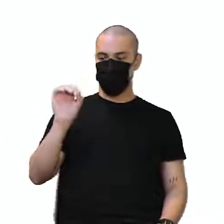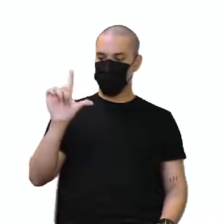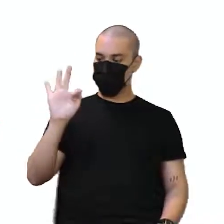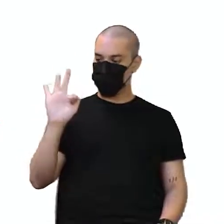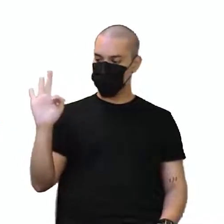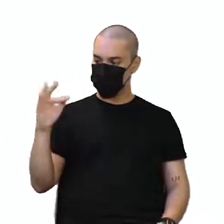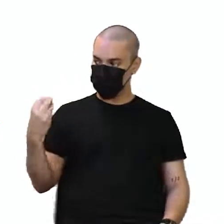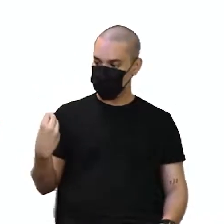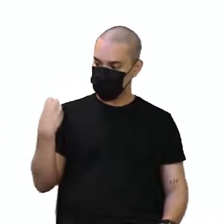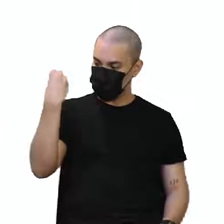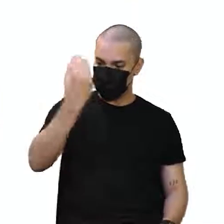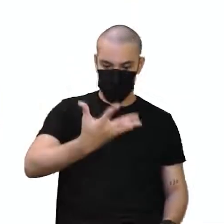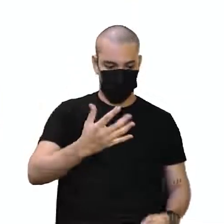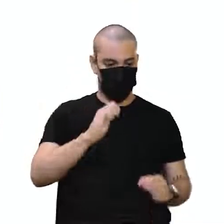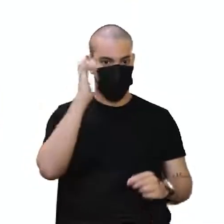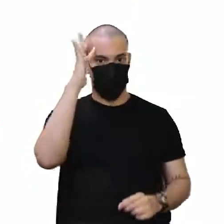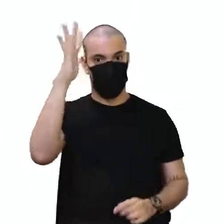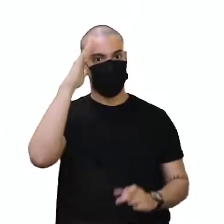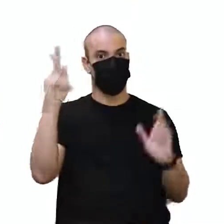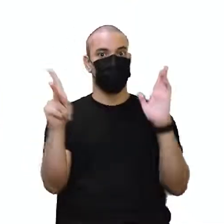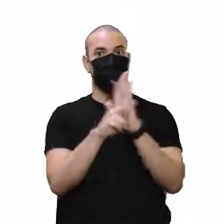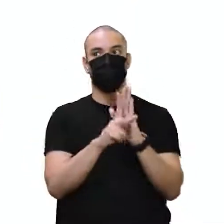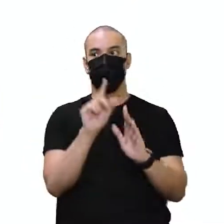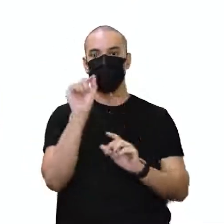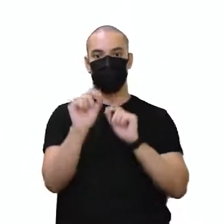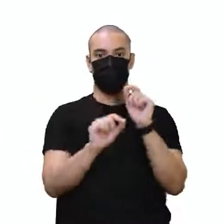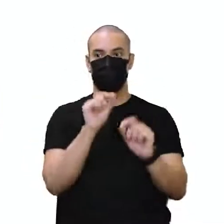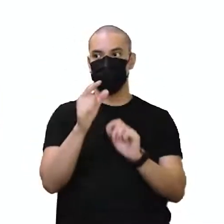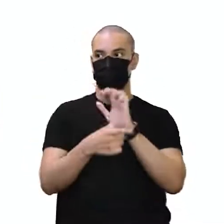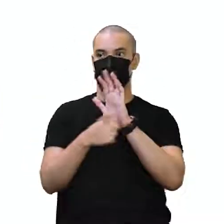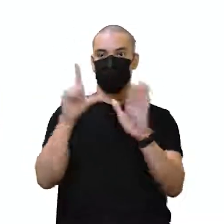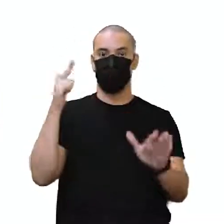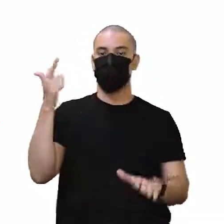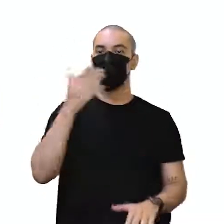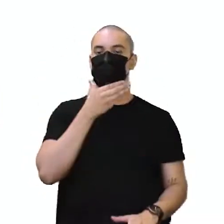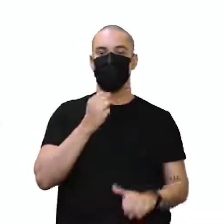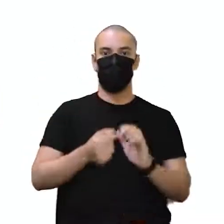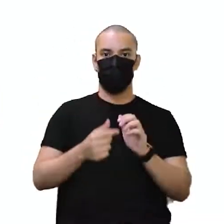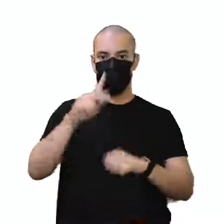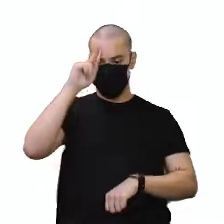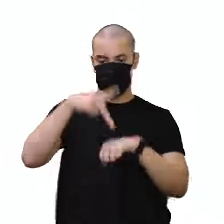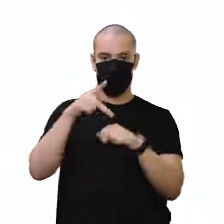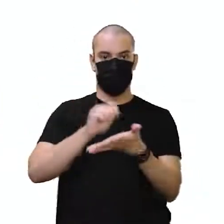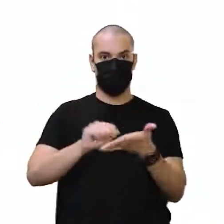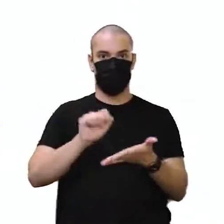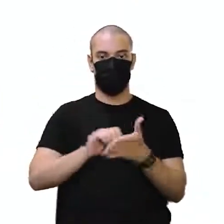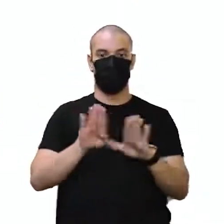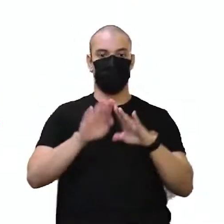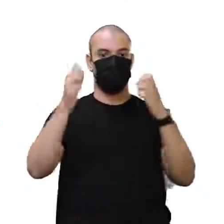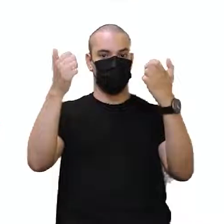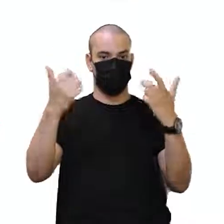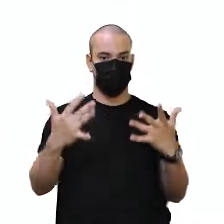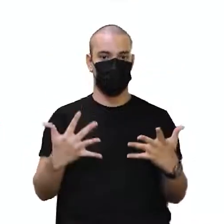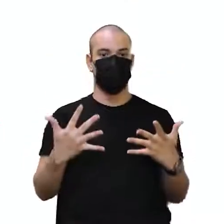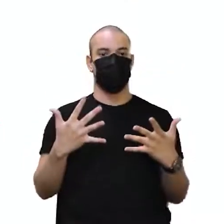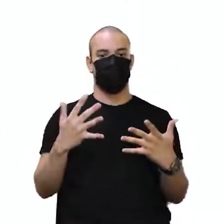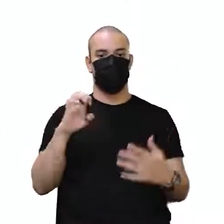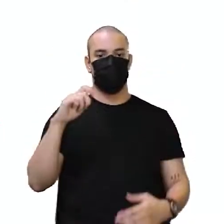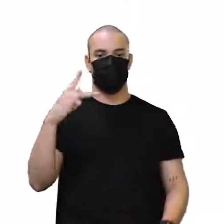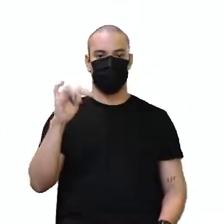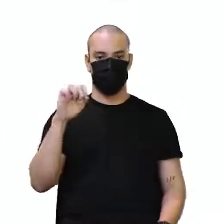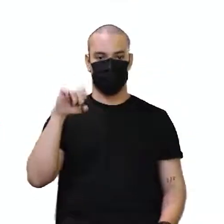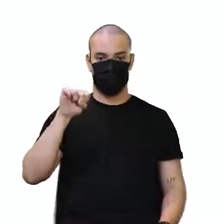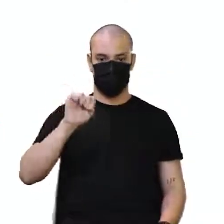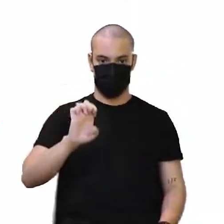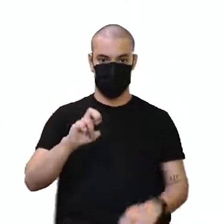fundamentação, Se baseou naquilo que o Harvard tinha formulado em relação a epigênese. Que aí, teve essa